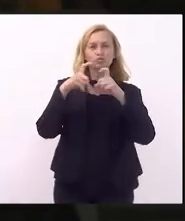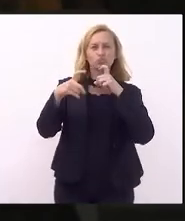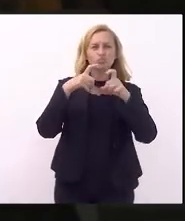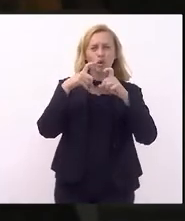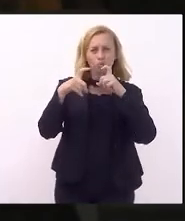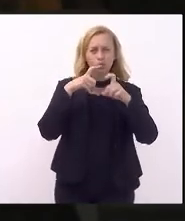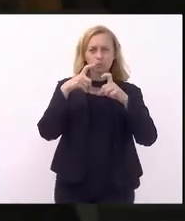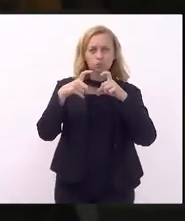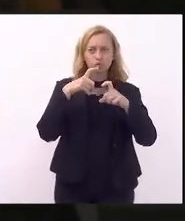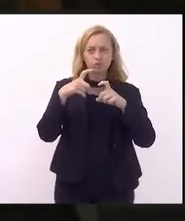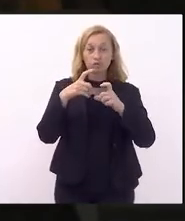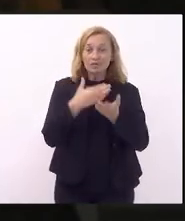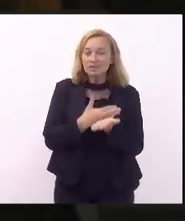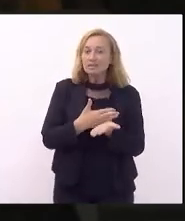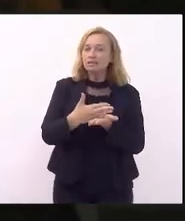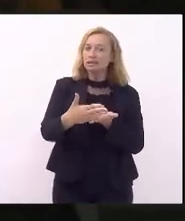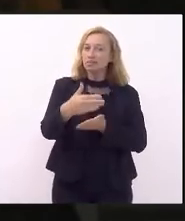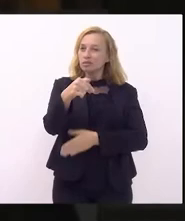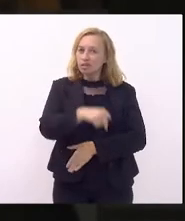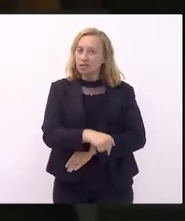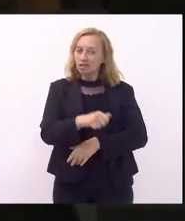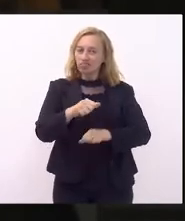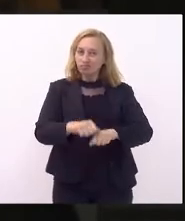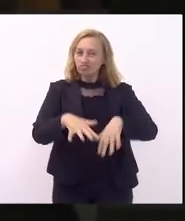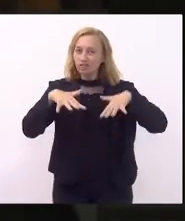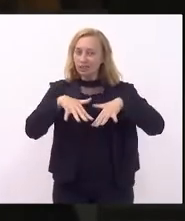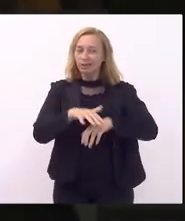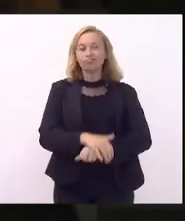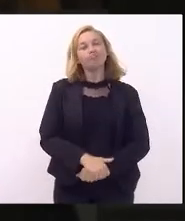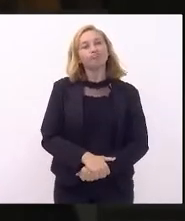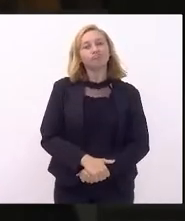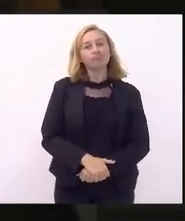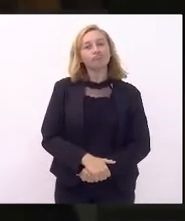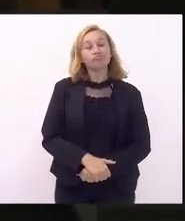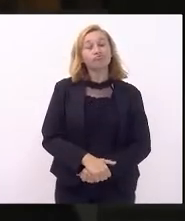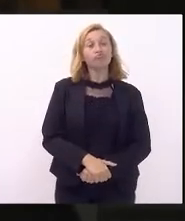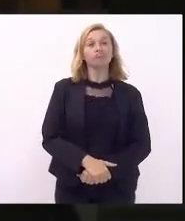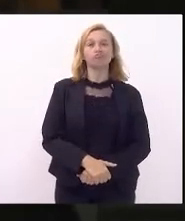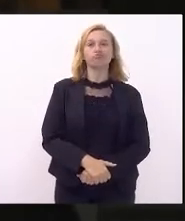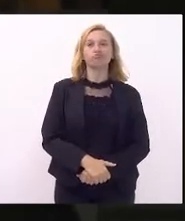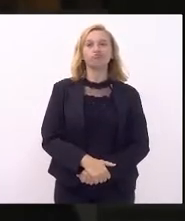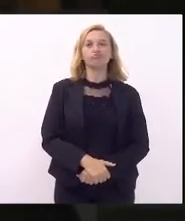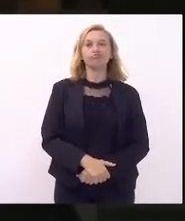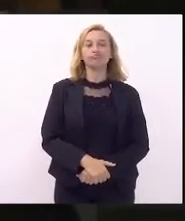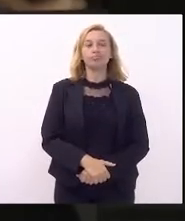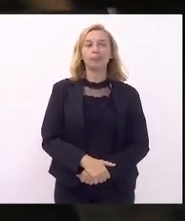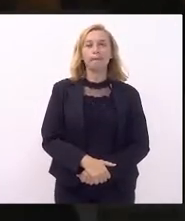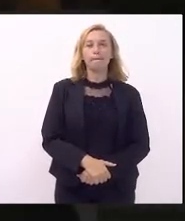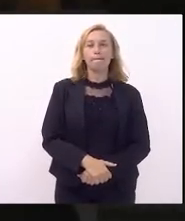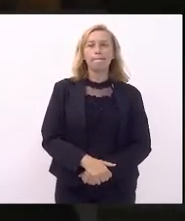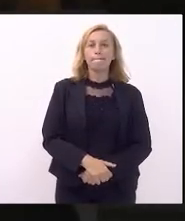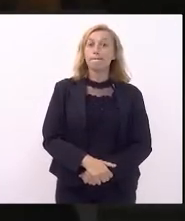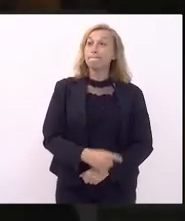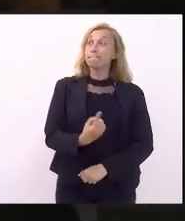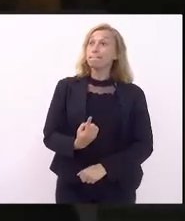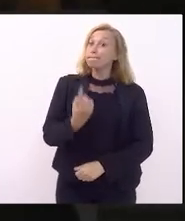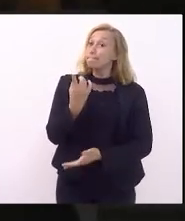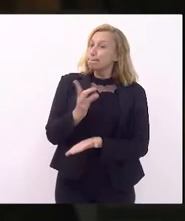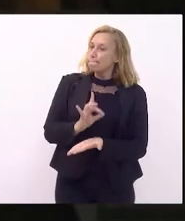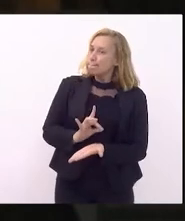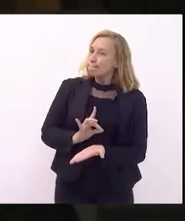que iniciamos aqui em plenário a respeito de um dos inimigos